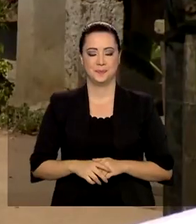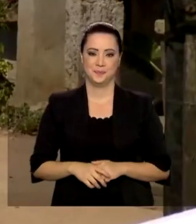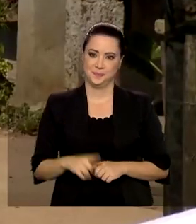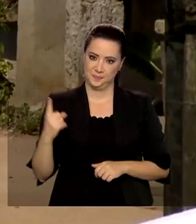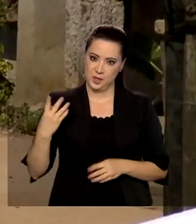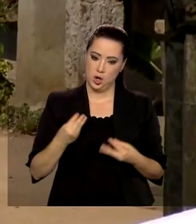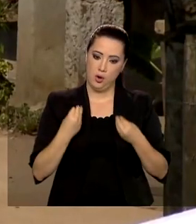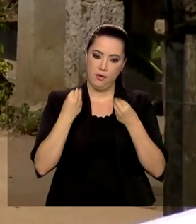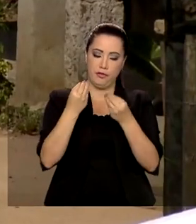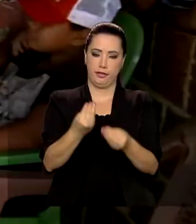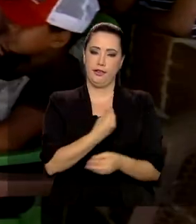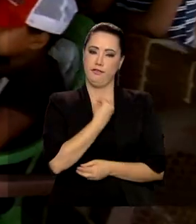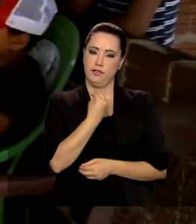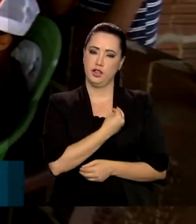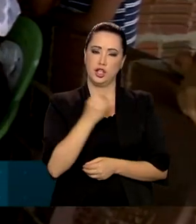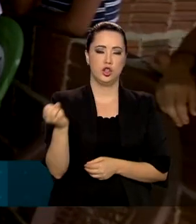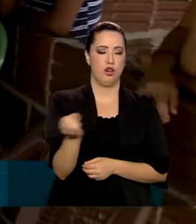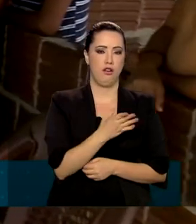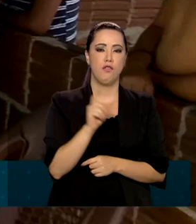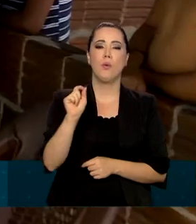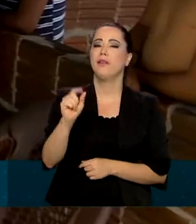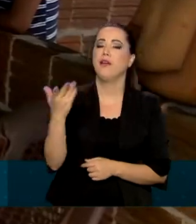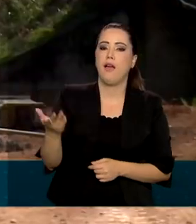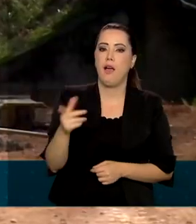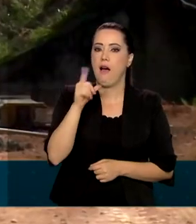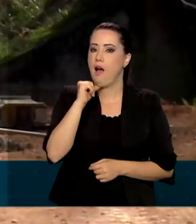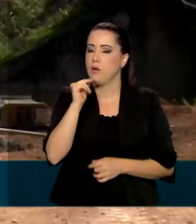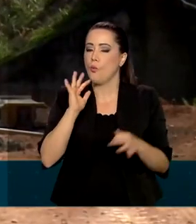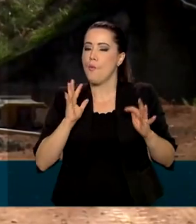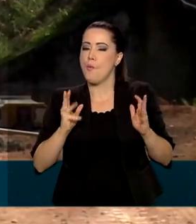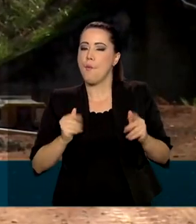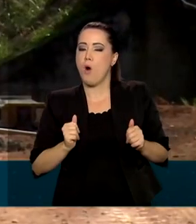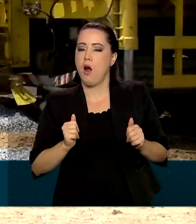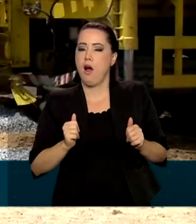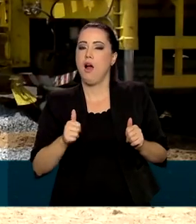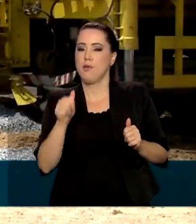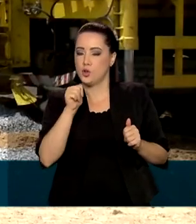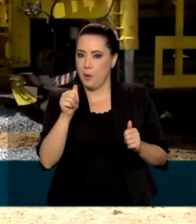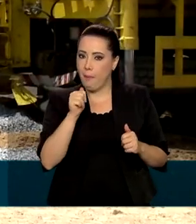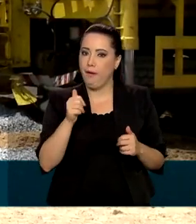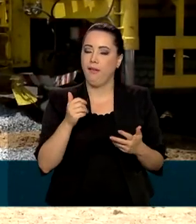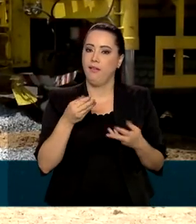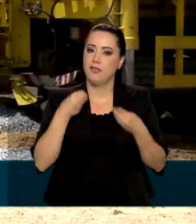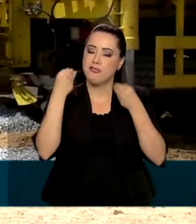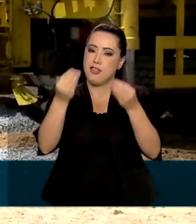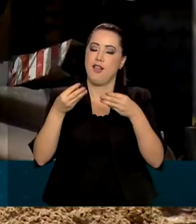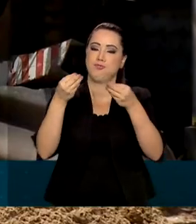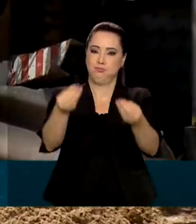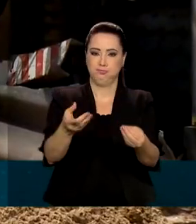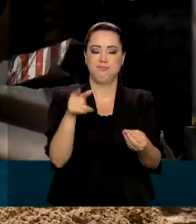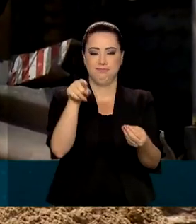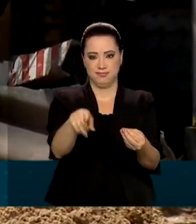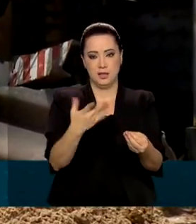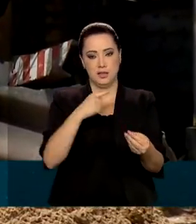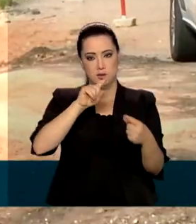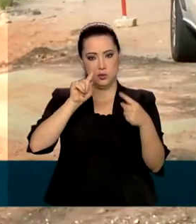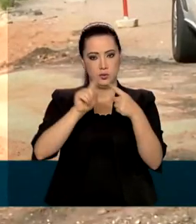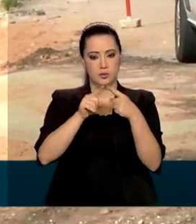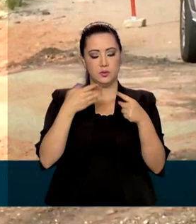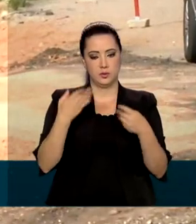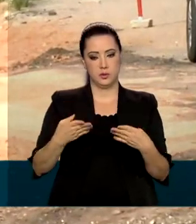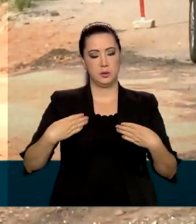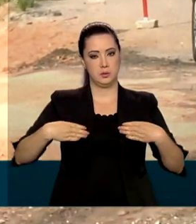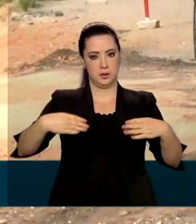ou seja, água limpa e potável para famílias brasileiras, é uma das prioridades do governo federal. E o Ministério do Desenvolvimento